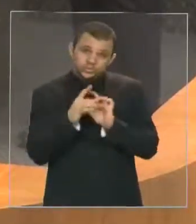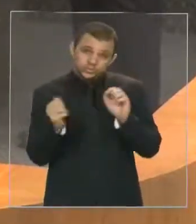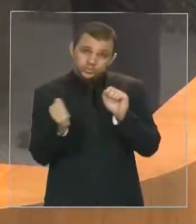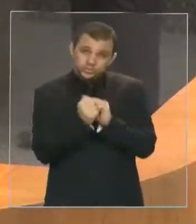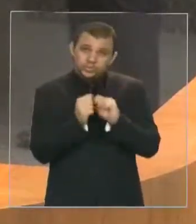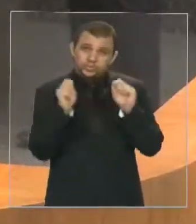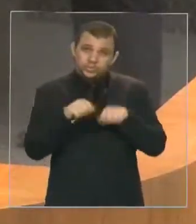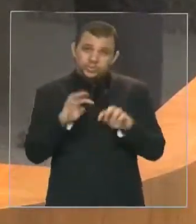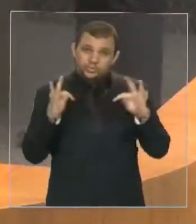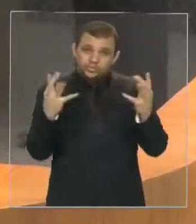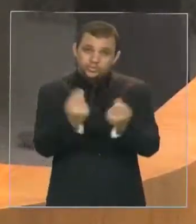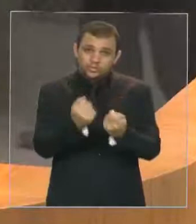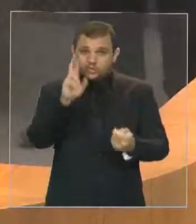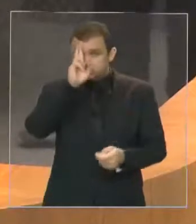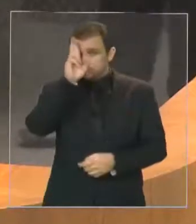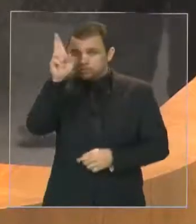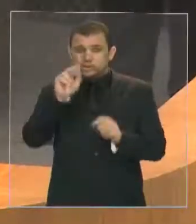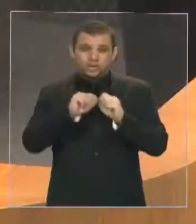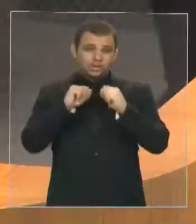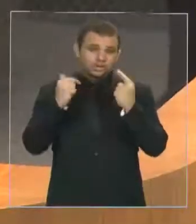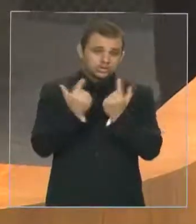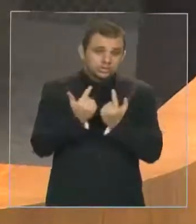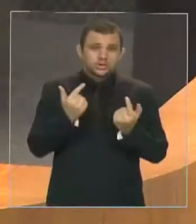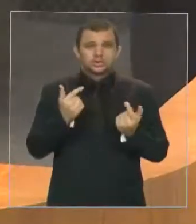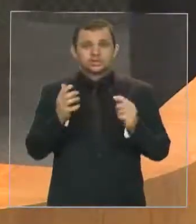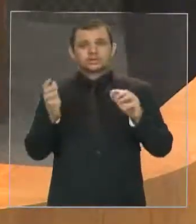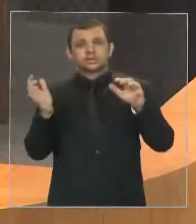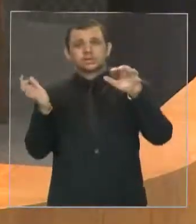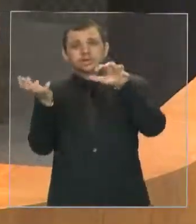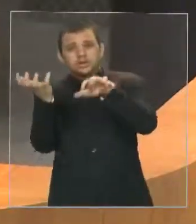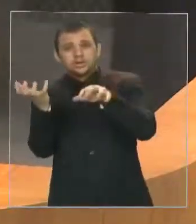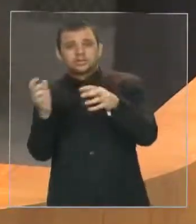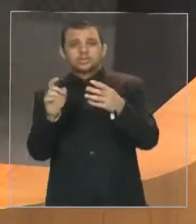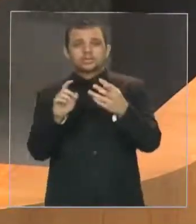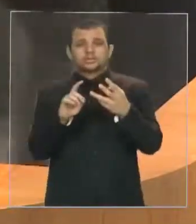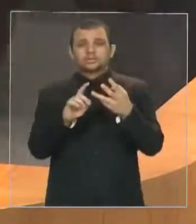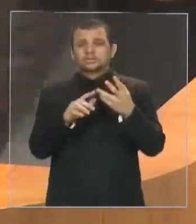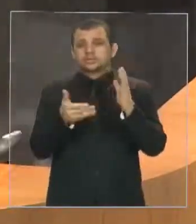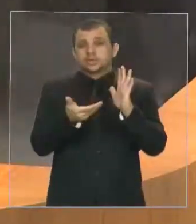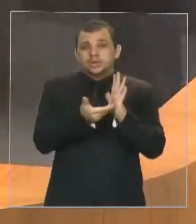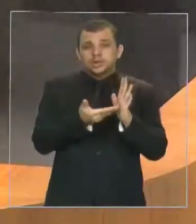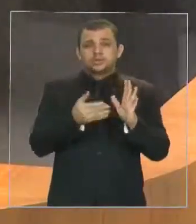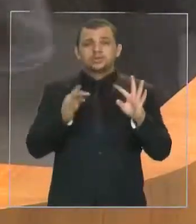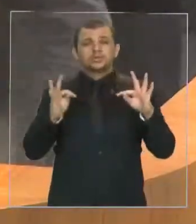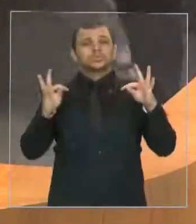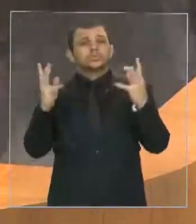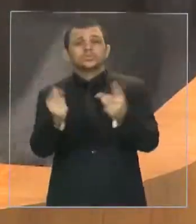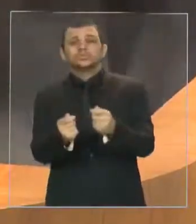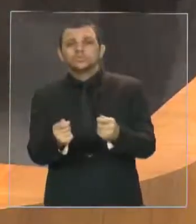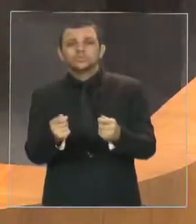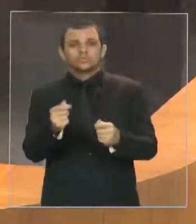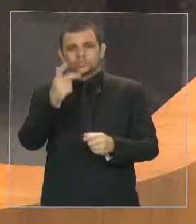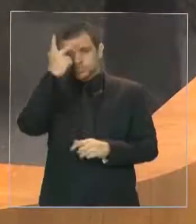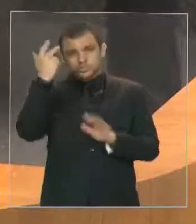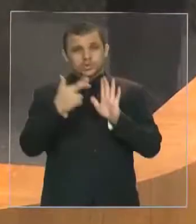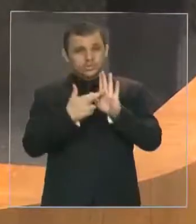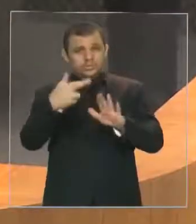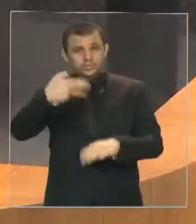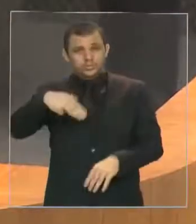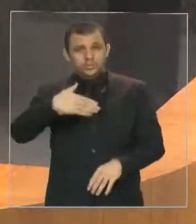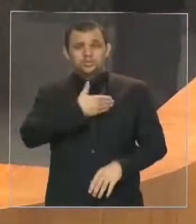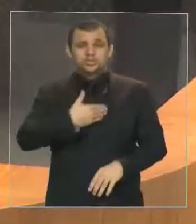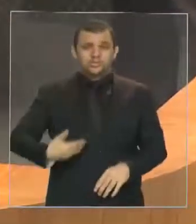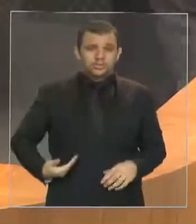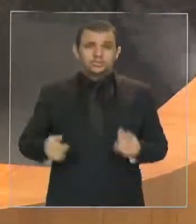do Maranhão, Câmara Federal, Congresso, enfim, Congresso Nacional, todos os representantes do Maranhão, Governador do Estado, possam